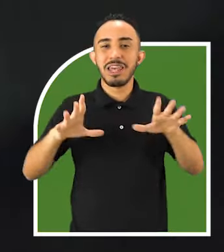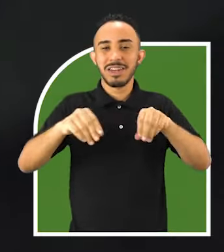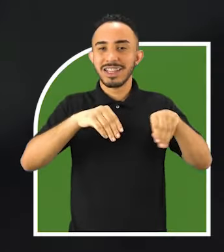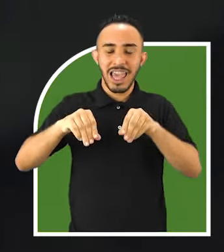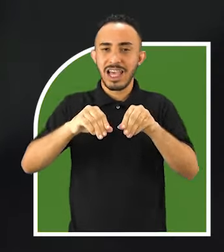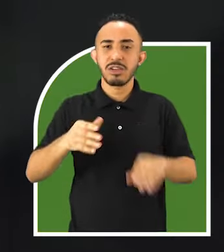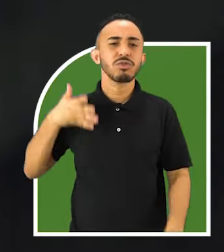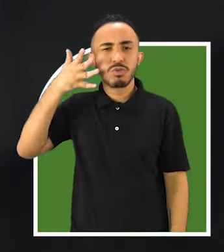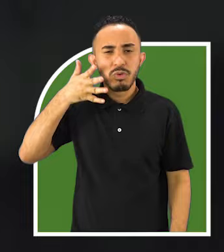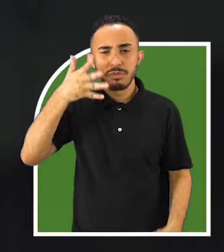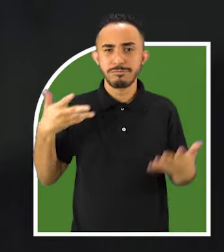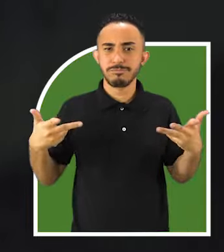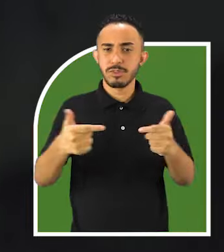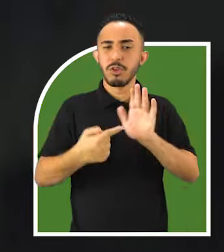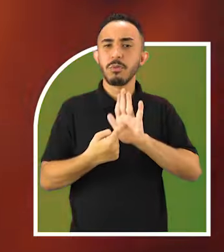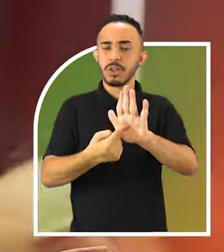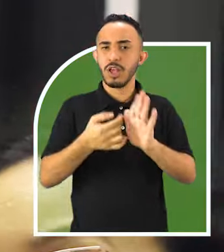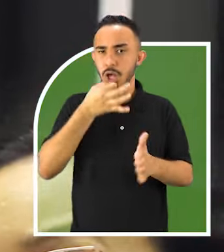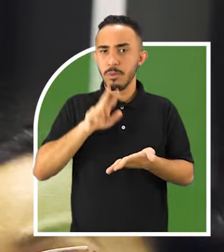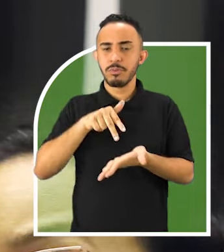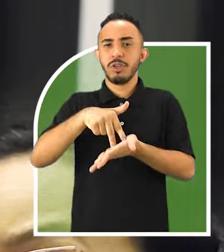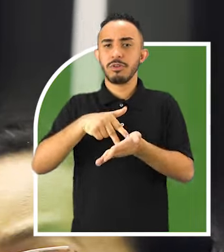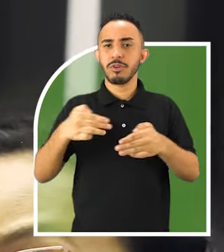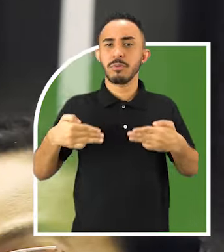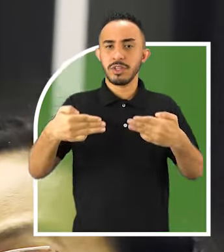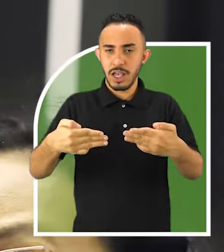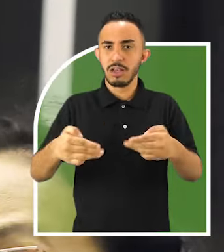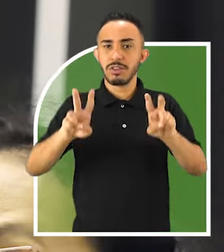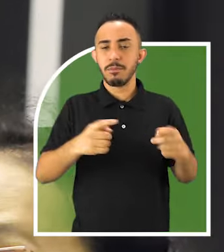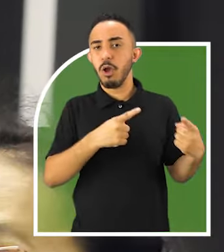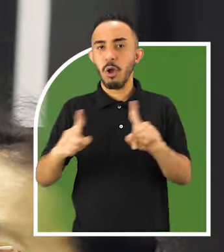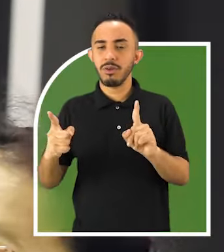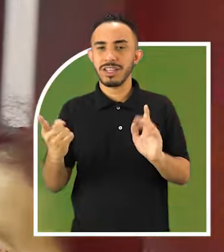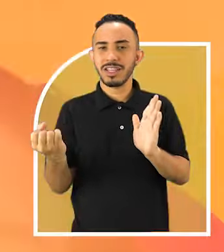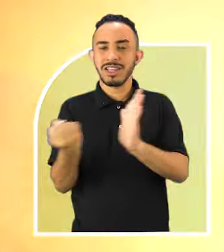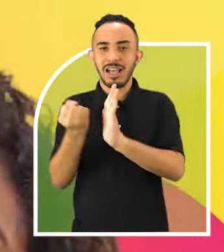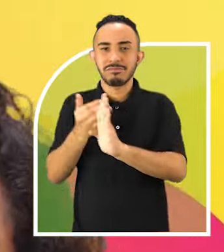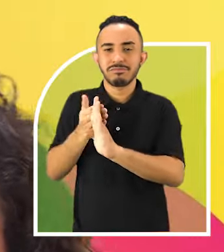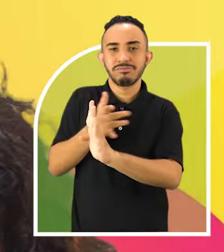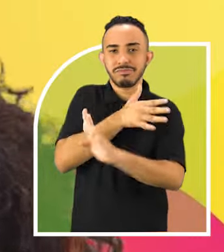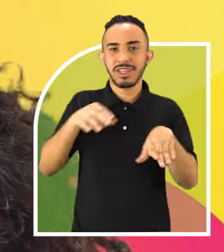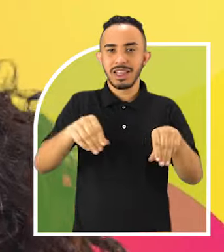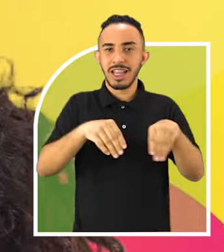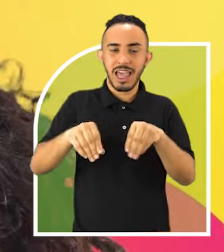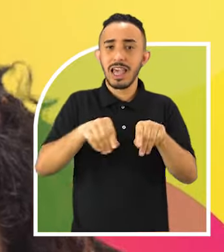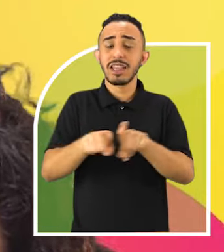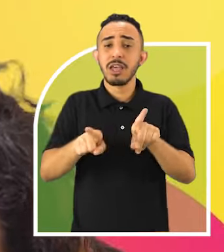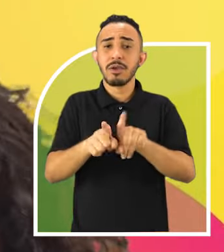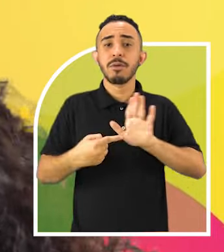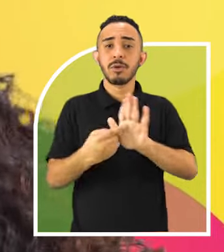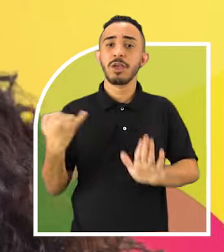foi emocionante, destacando o posicionamento do MDHC contra o marco temporal e reforçando a importância dos